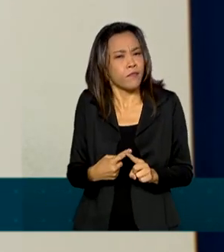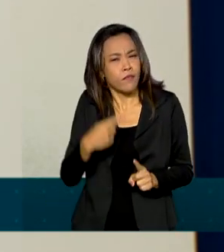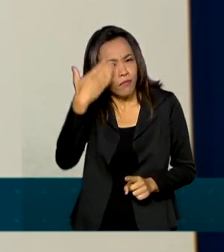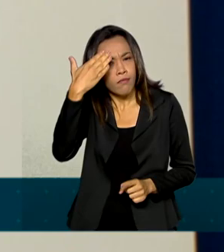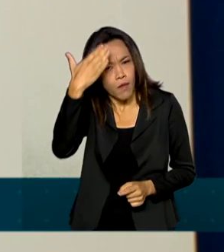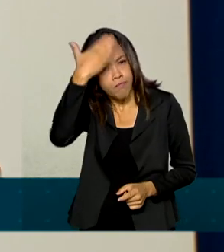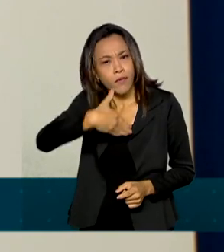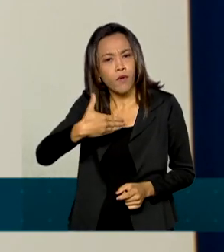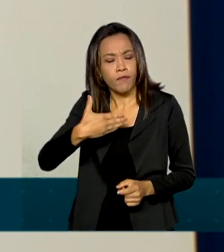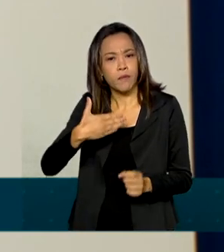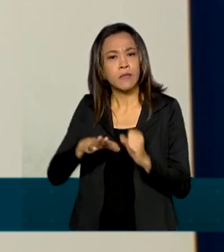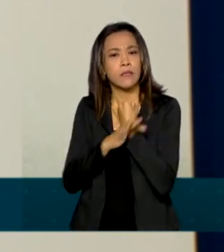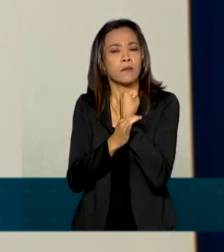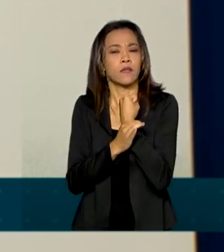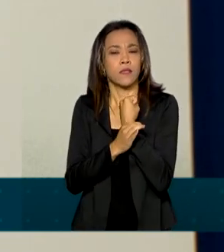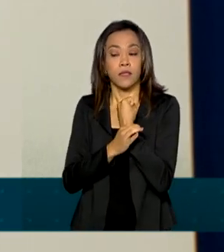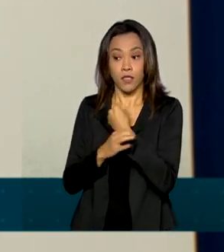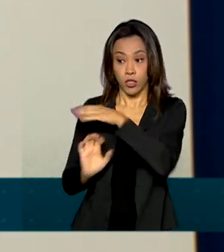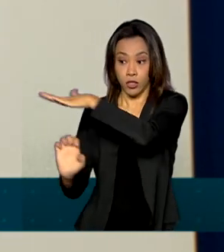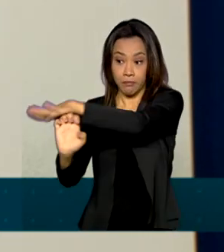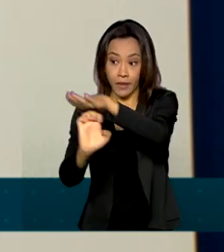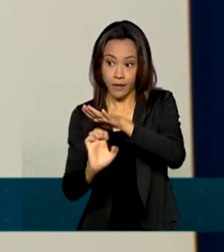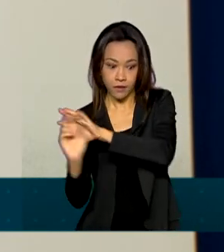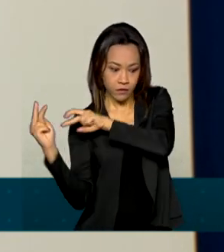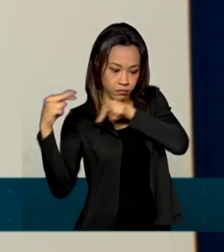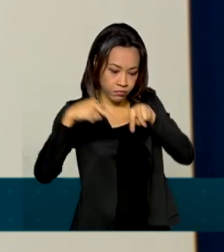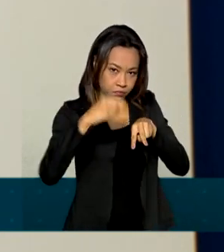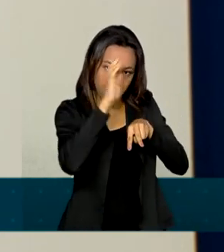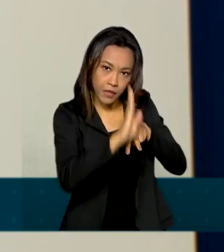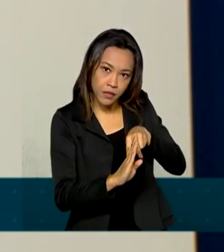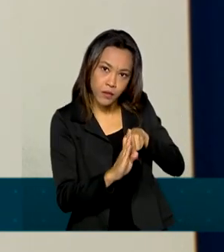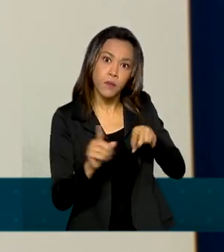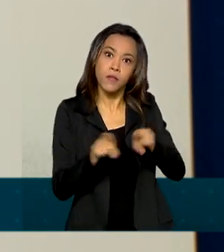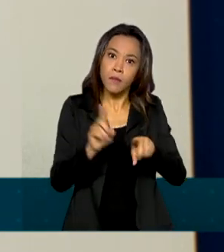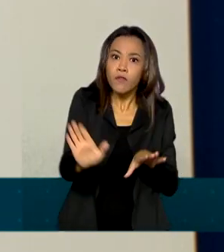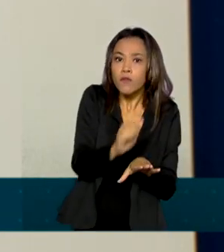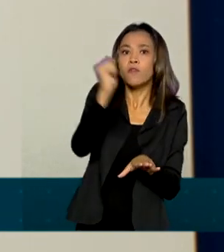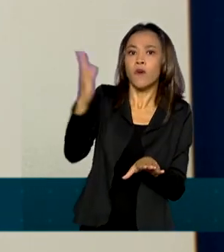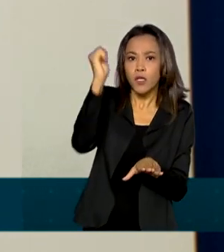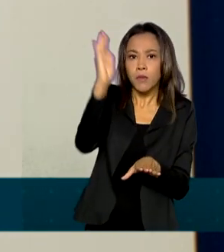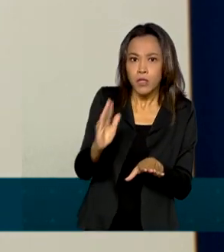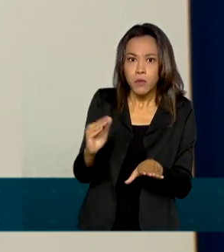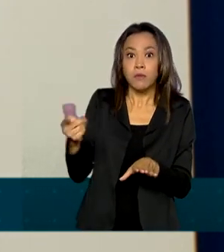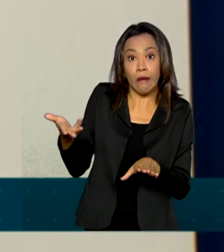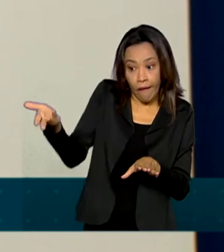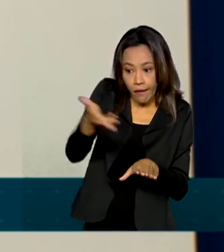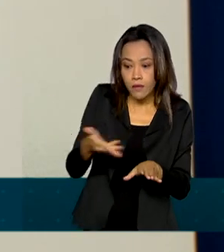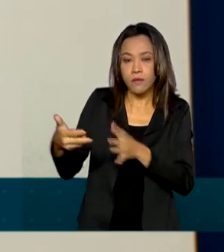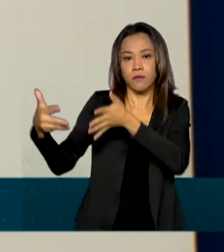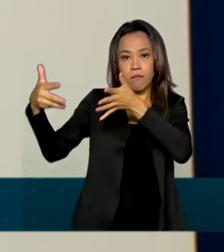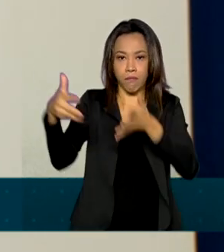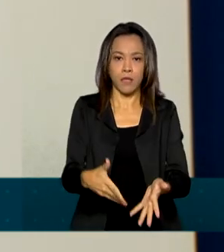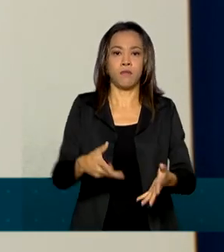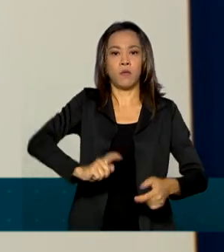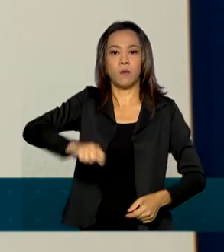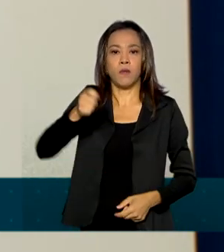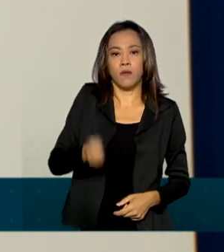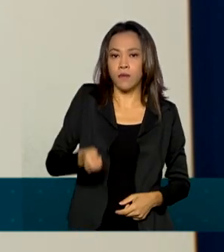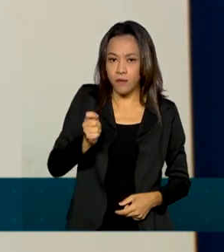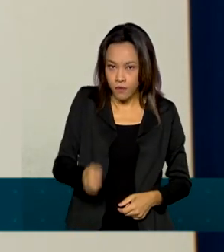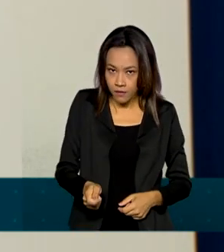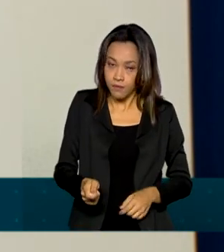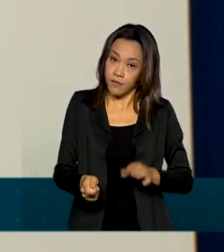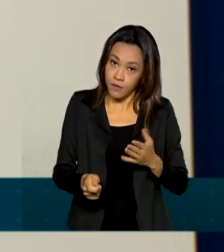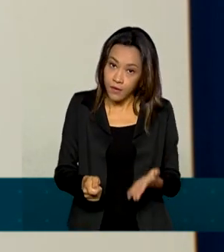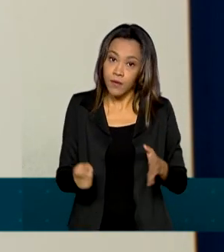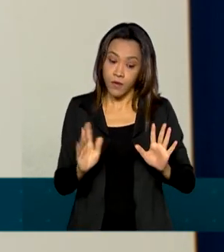confiança tanto de grupos privados nacionais quanto de grupos privados estrangeiros que participaram desse leilão. Então no